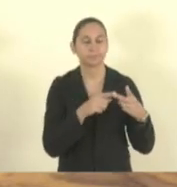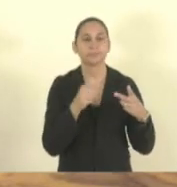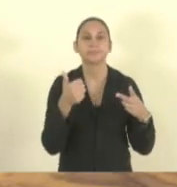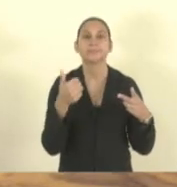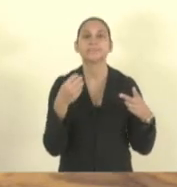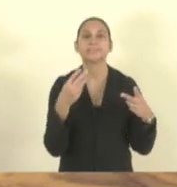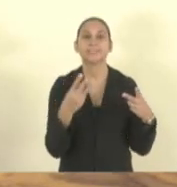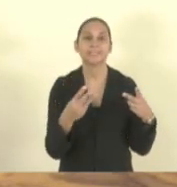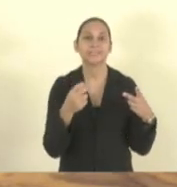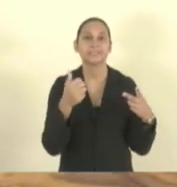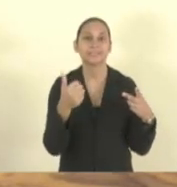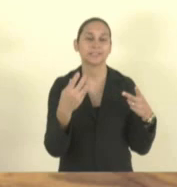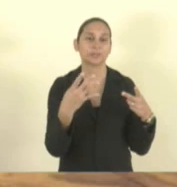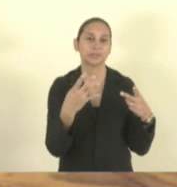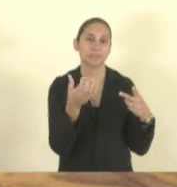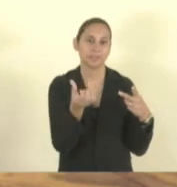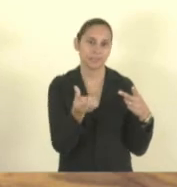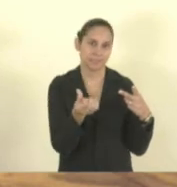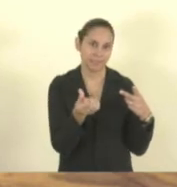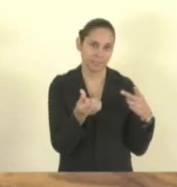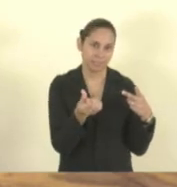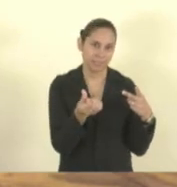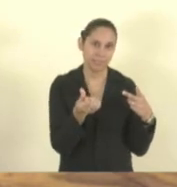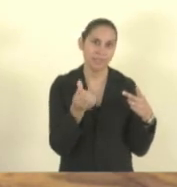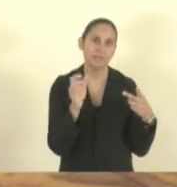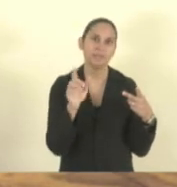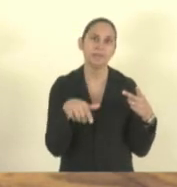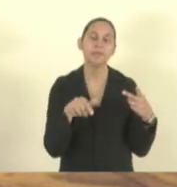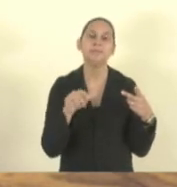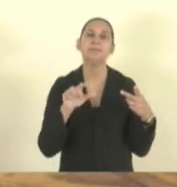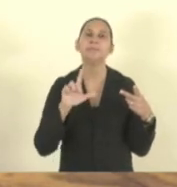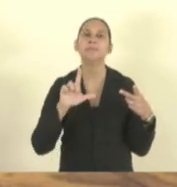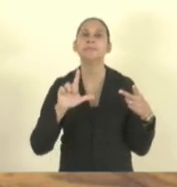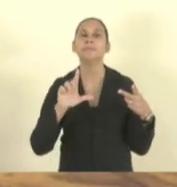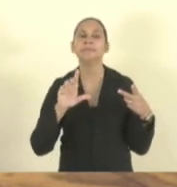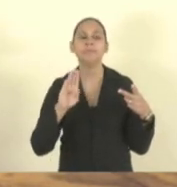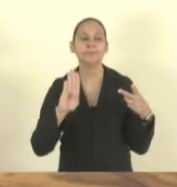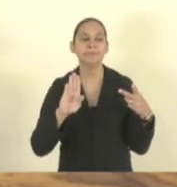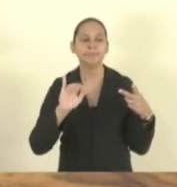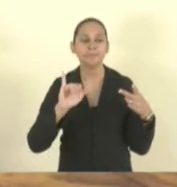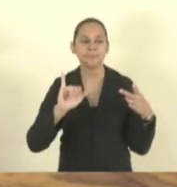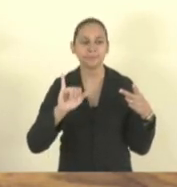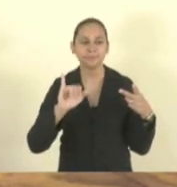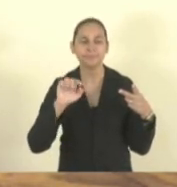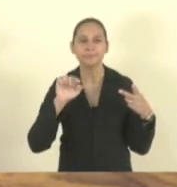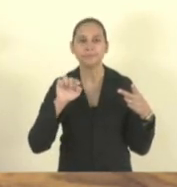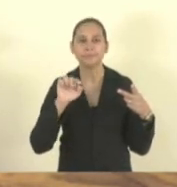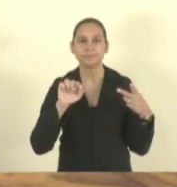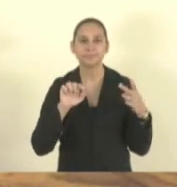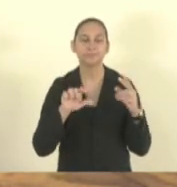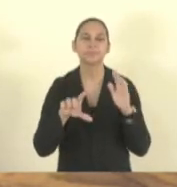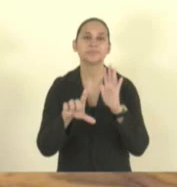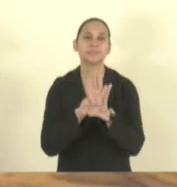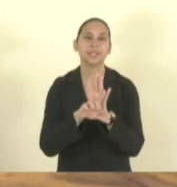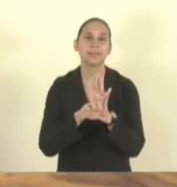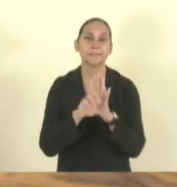.146 que é a LBI, Lei Brasileira de Inclusão.